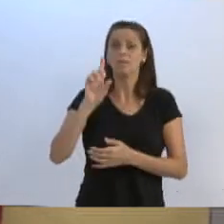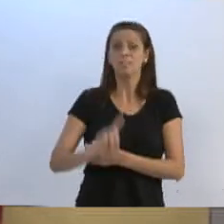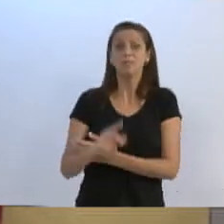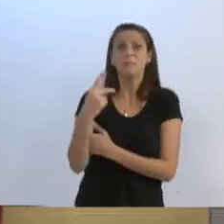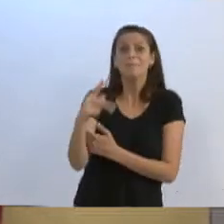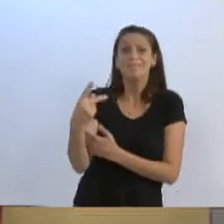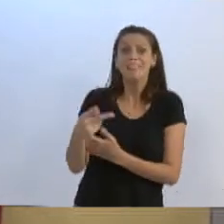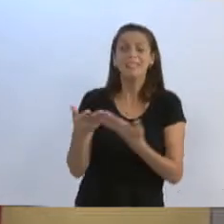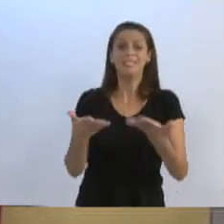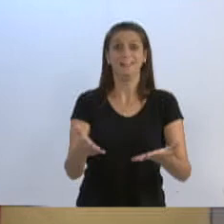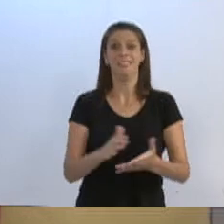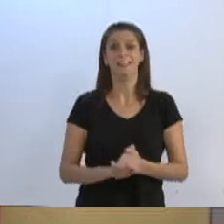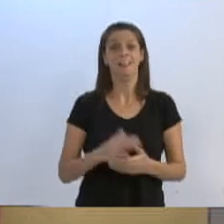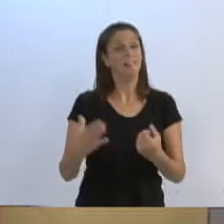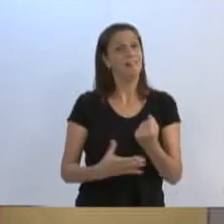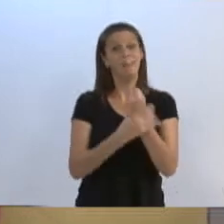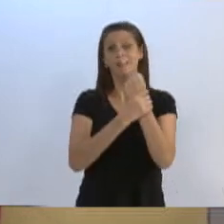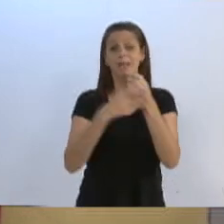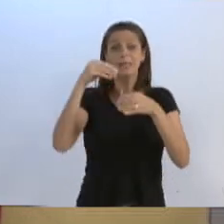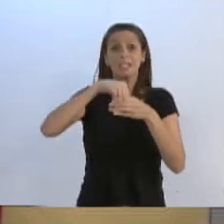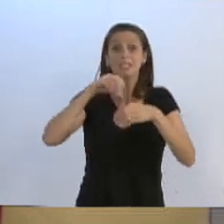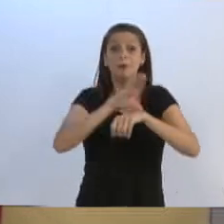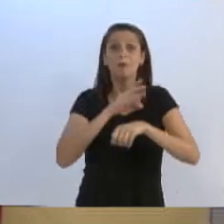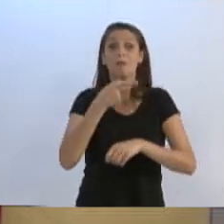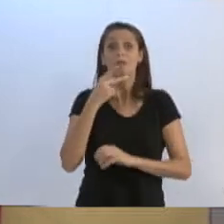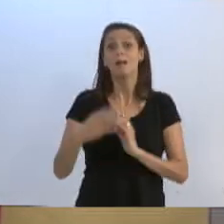doutor César, que lhes é garantido pela própria Constituição. Muito obrigado.